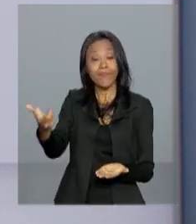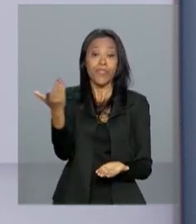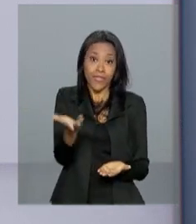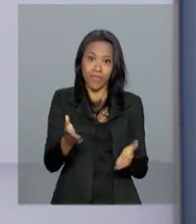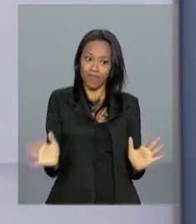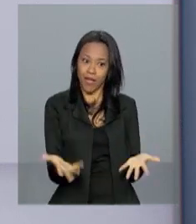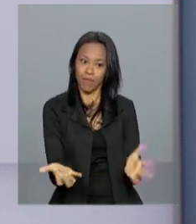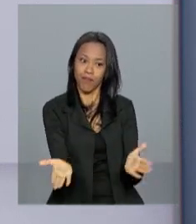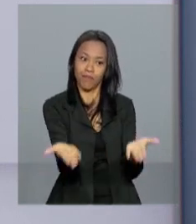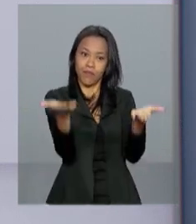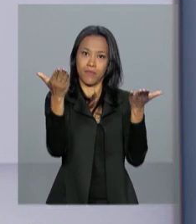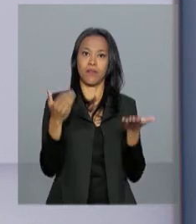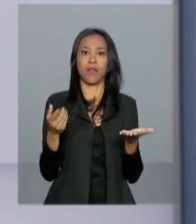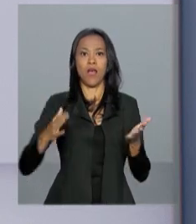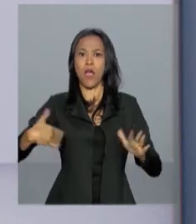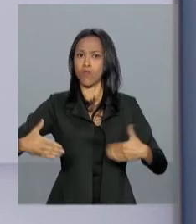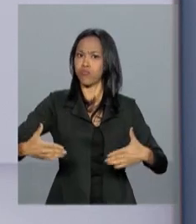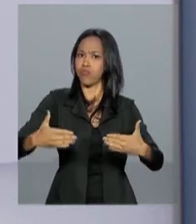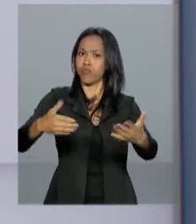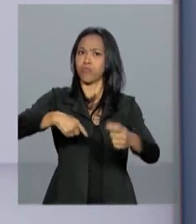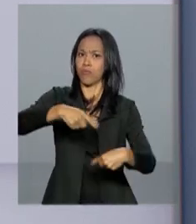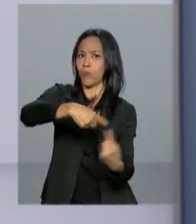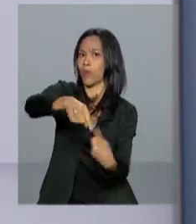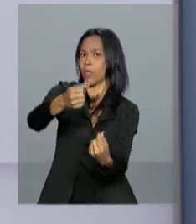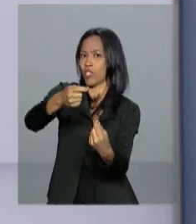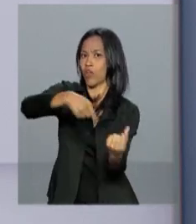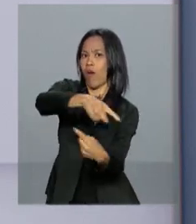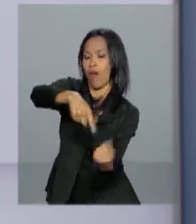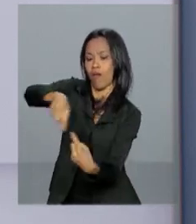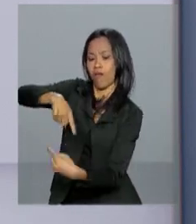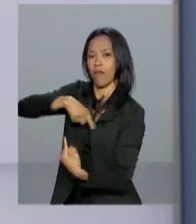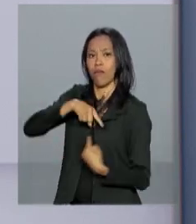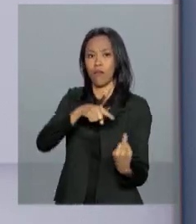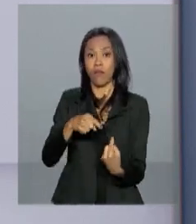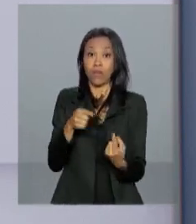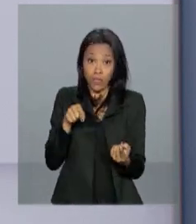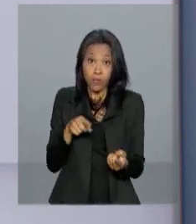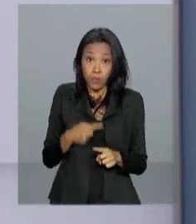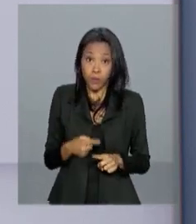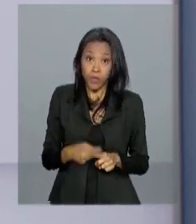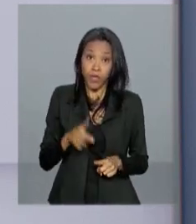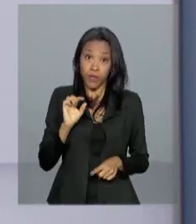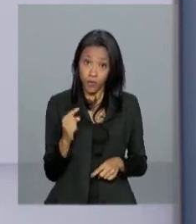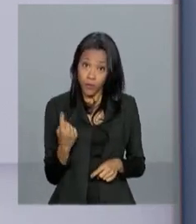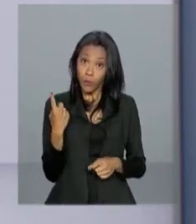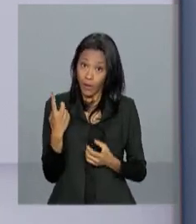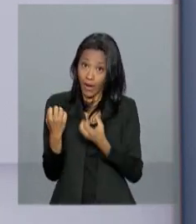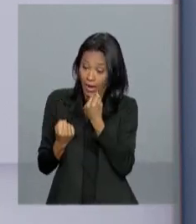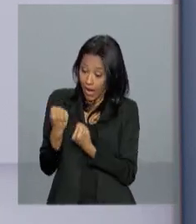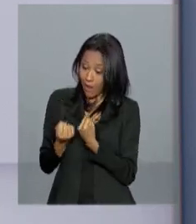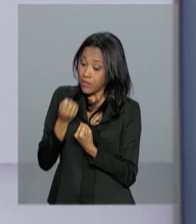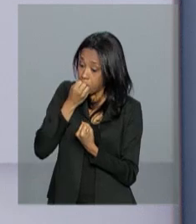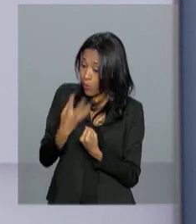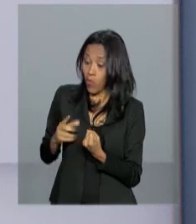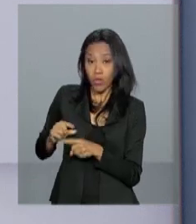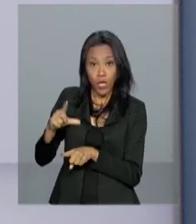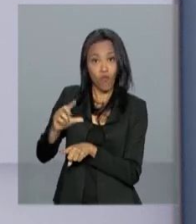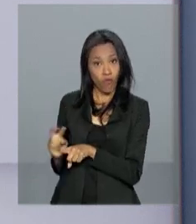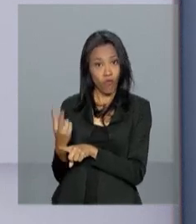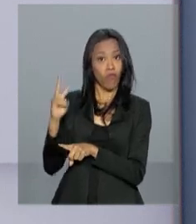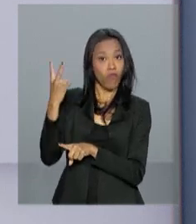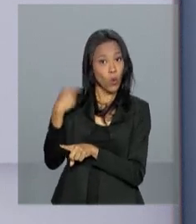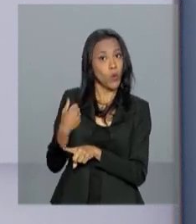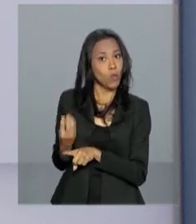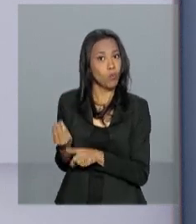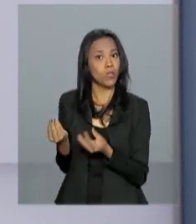aquecidas, o consumo acelera e a roda da economia gira. Isso porque um veículo é sempre um bem com alto valor agregado e